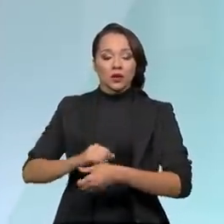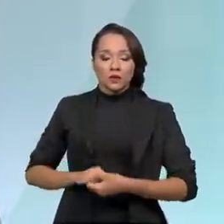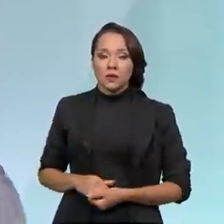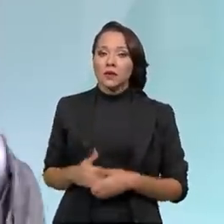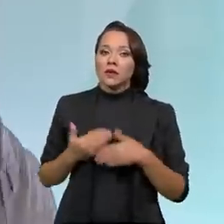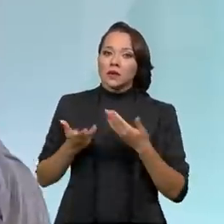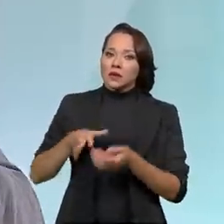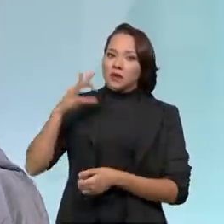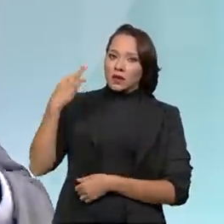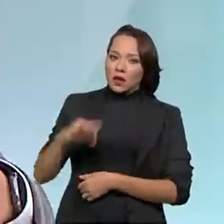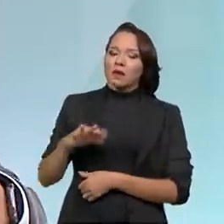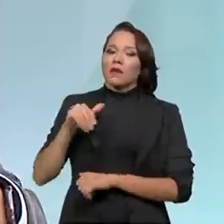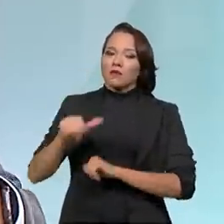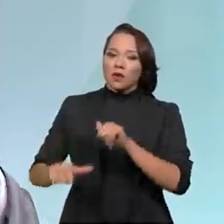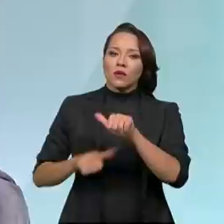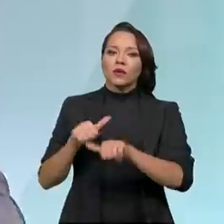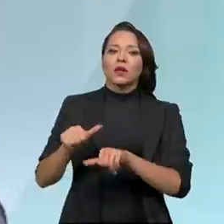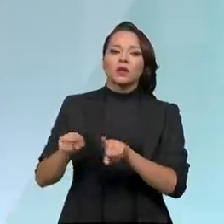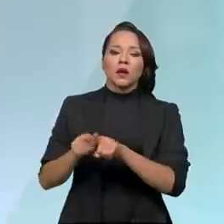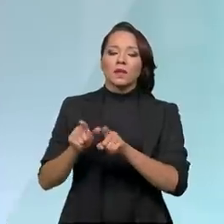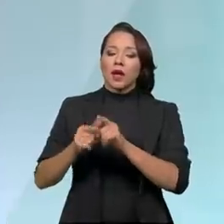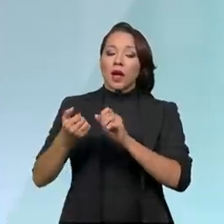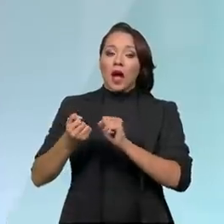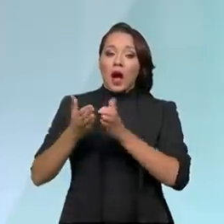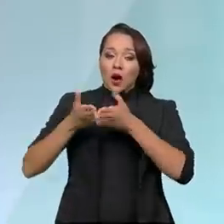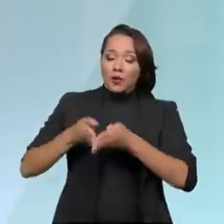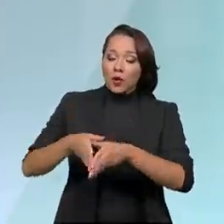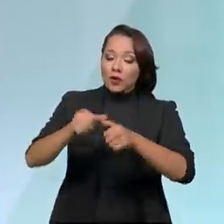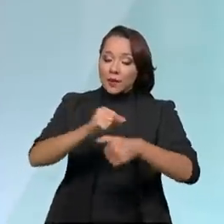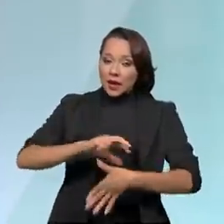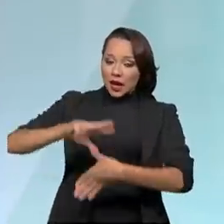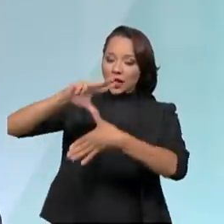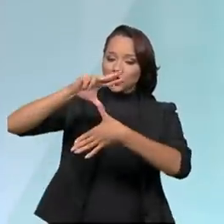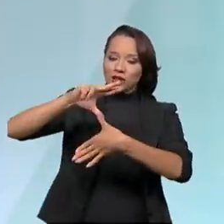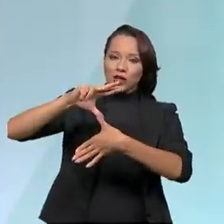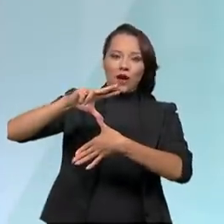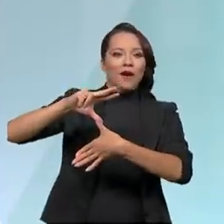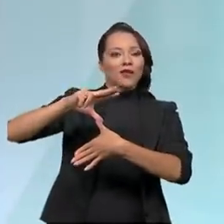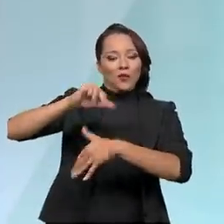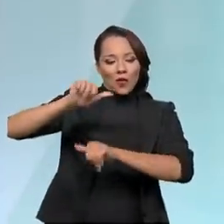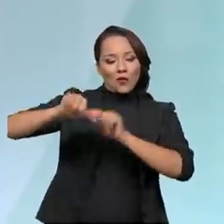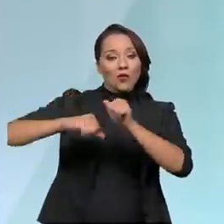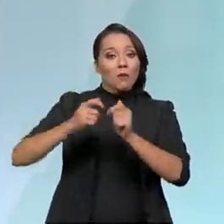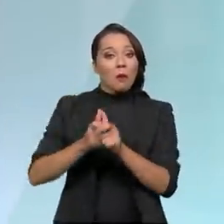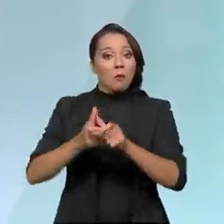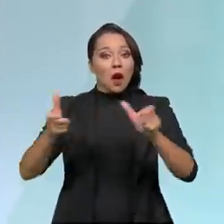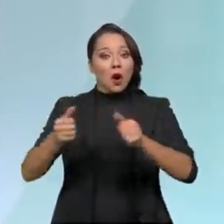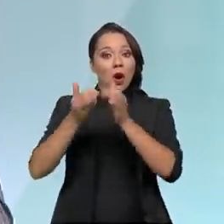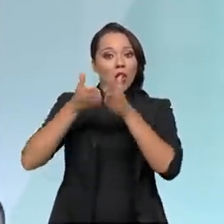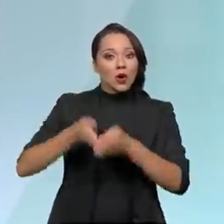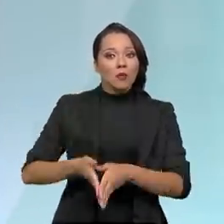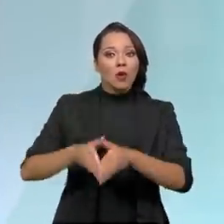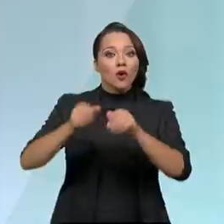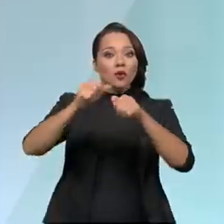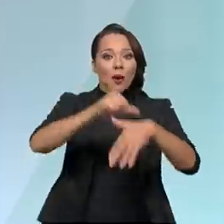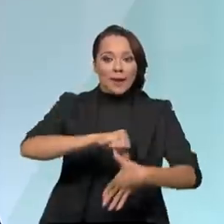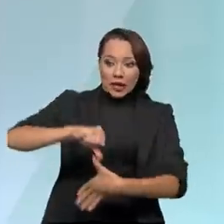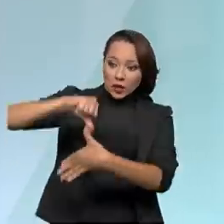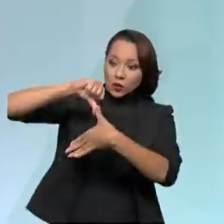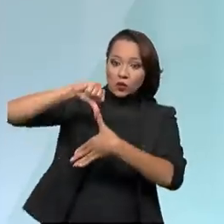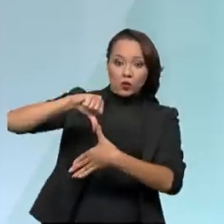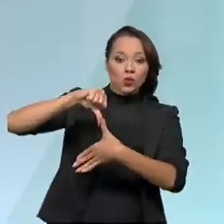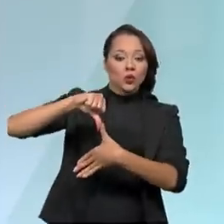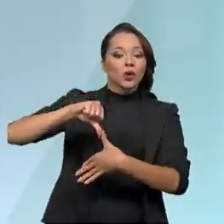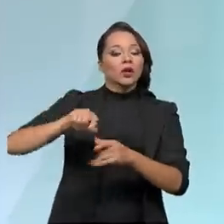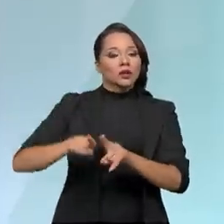sem dúvida nenhuma, a gente vai transformar o maior Porto da América Latina no maior Porto do Hemisfério Sul. Isso vai ser fundamental para as relações comerciais do Brasil, para comércio exterior,